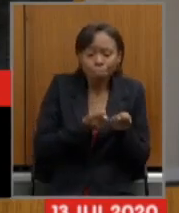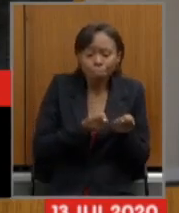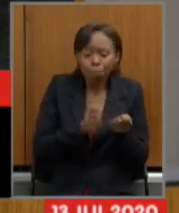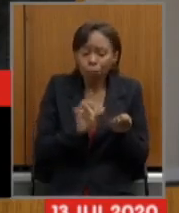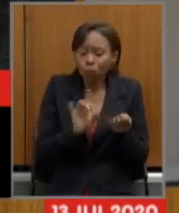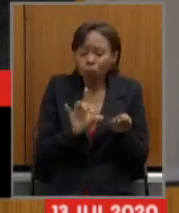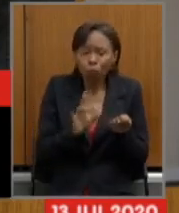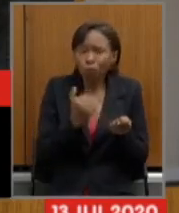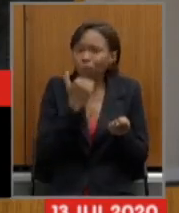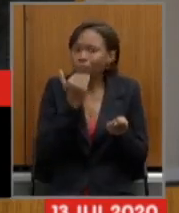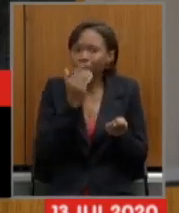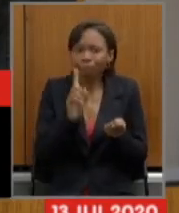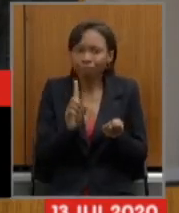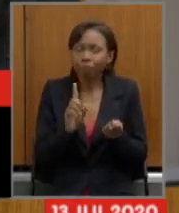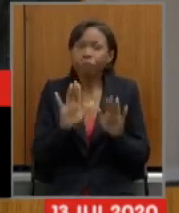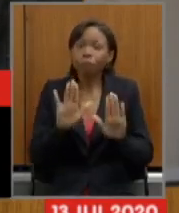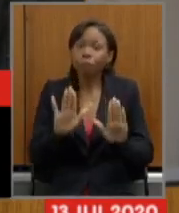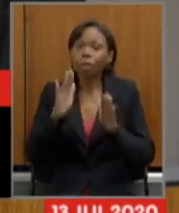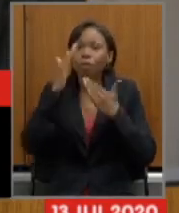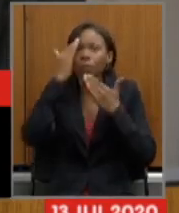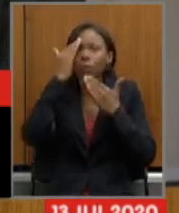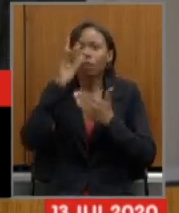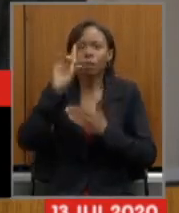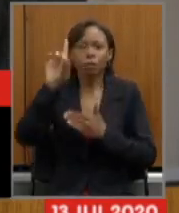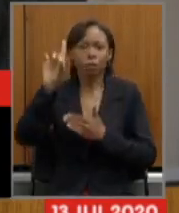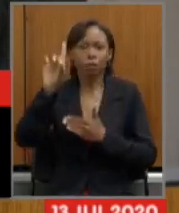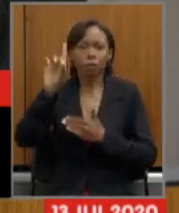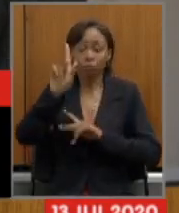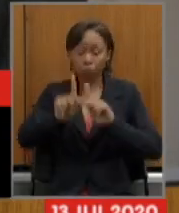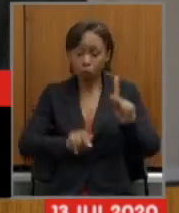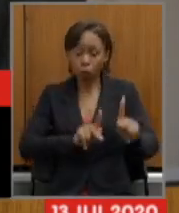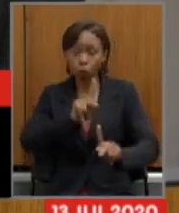e graças a Deus as pessoas estão vivendo mais